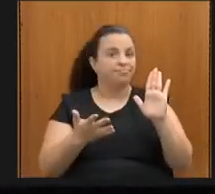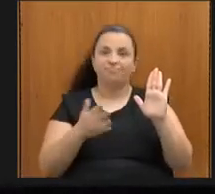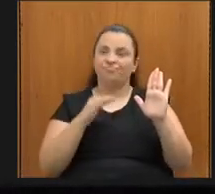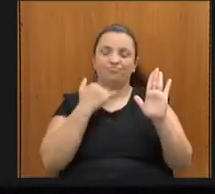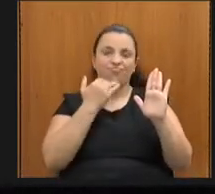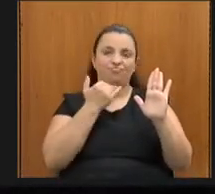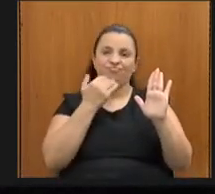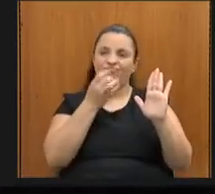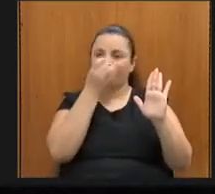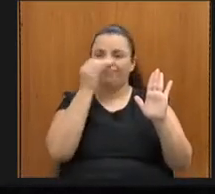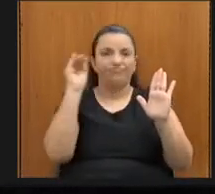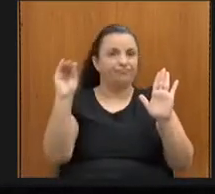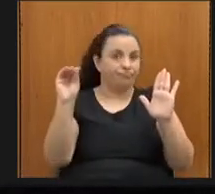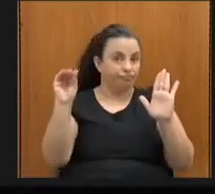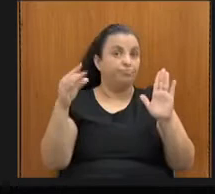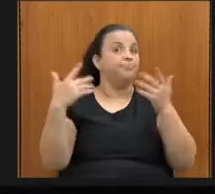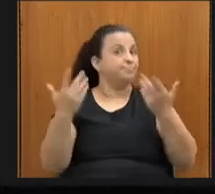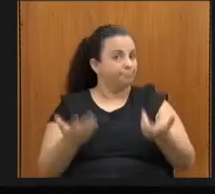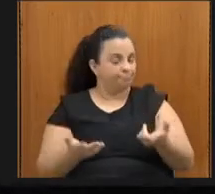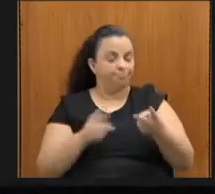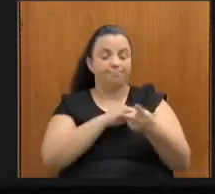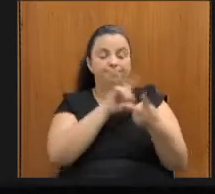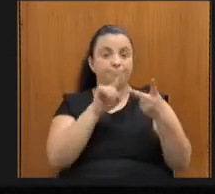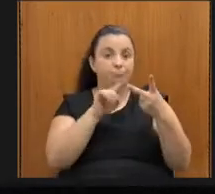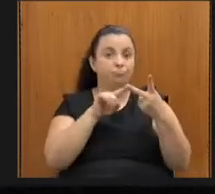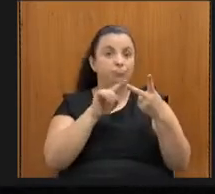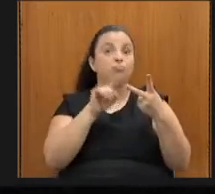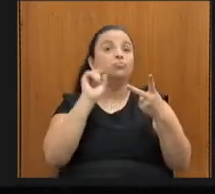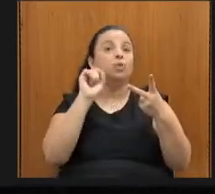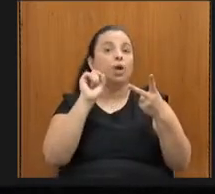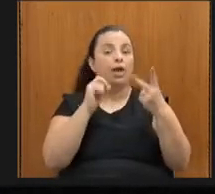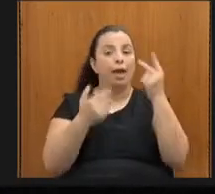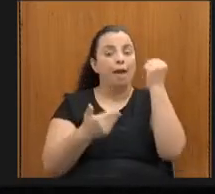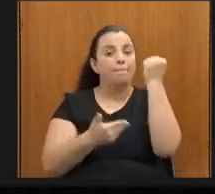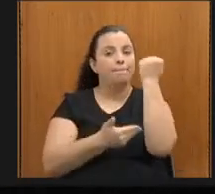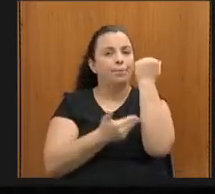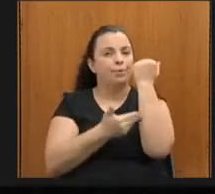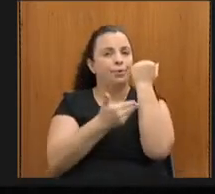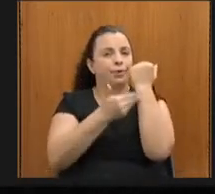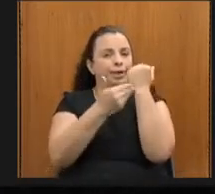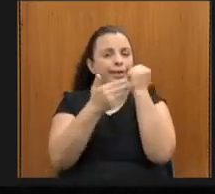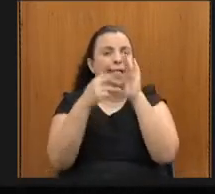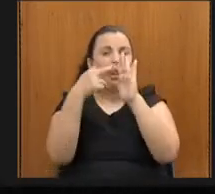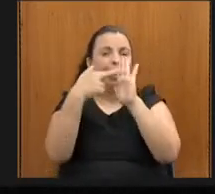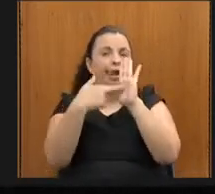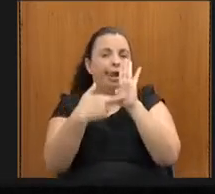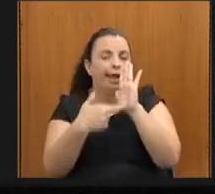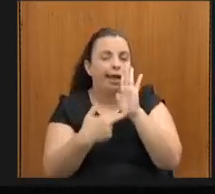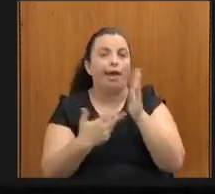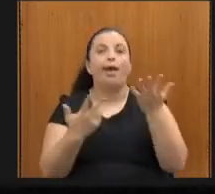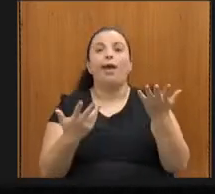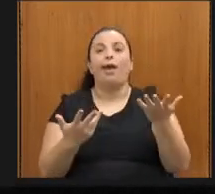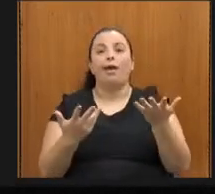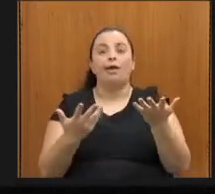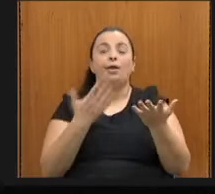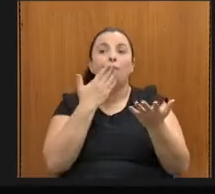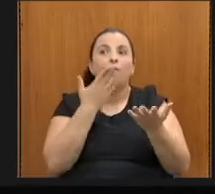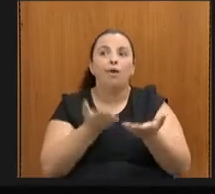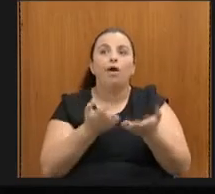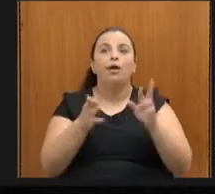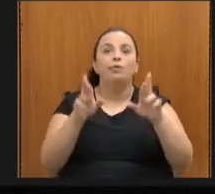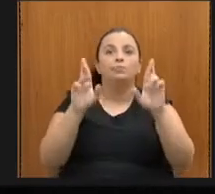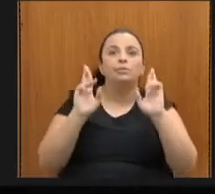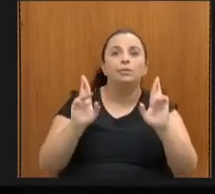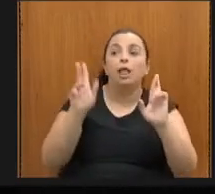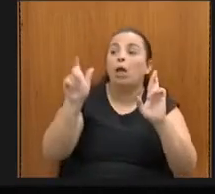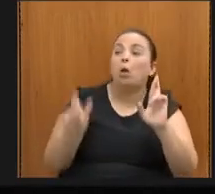e segundo, a questão da burocracia de quem é a responsabilidade da implementação